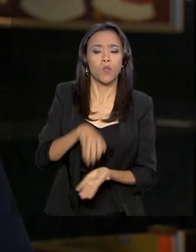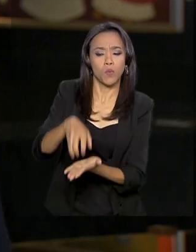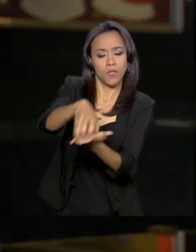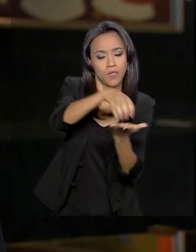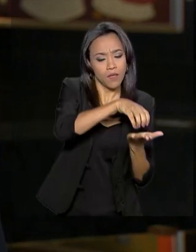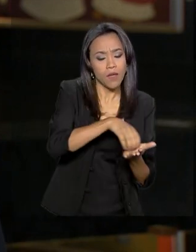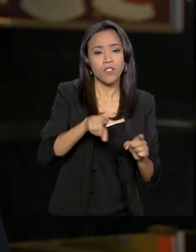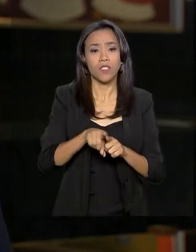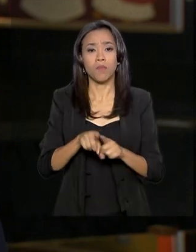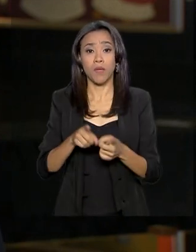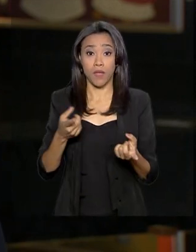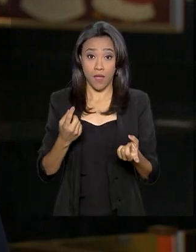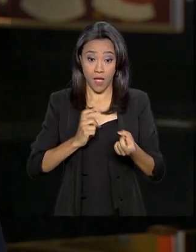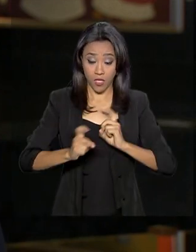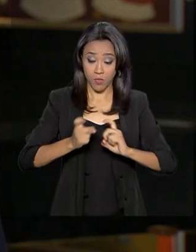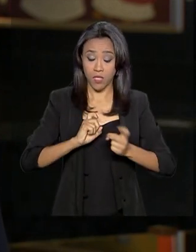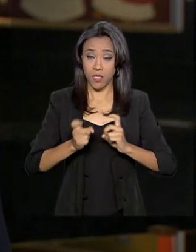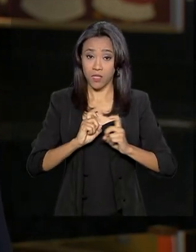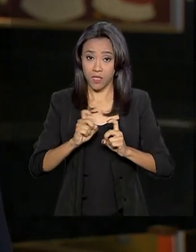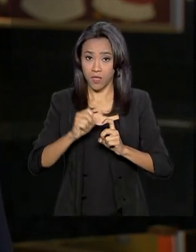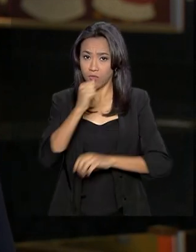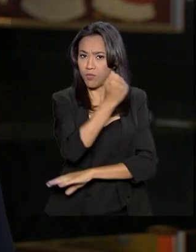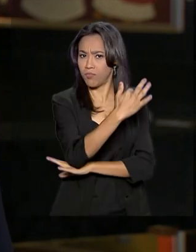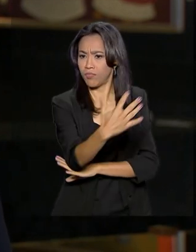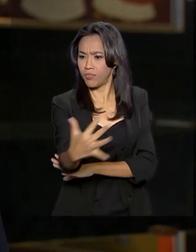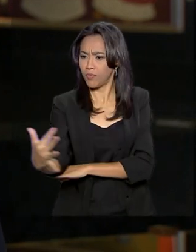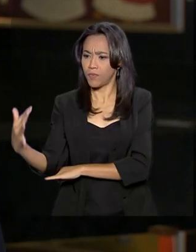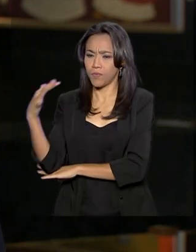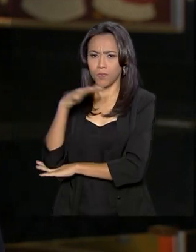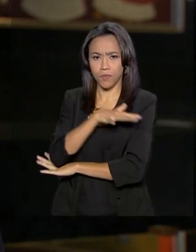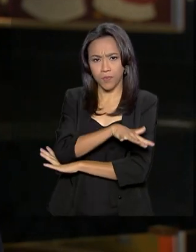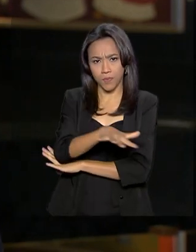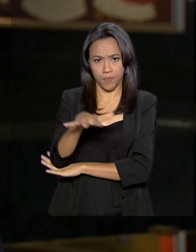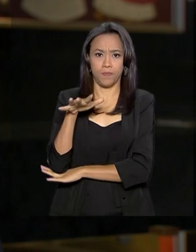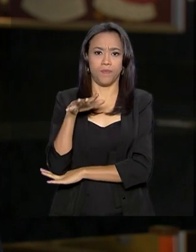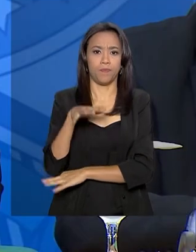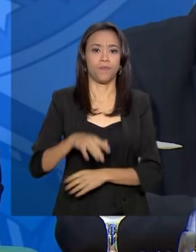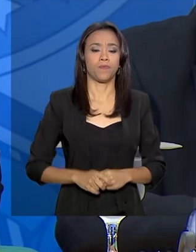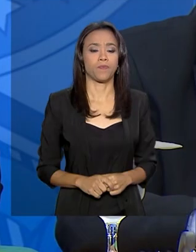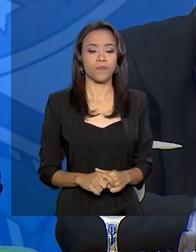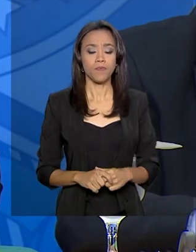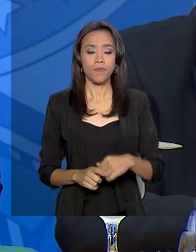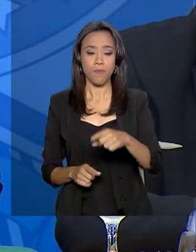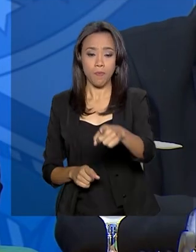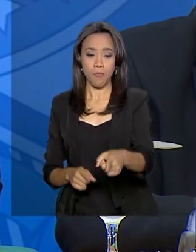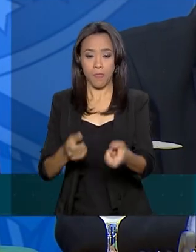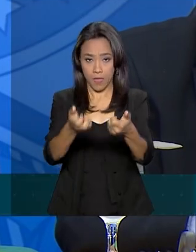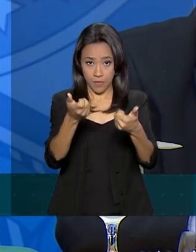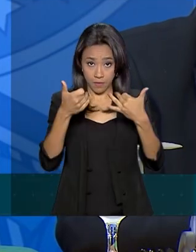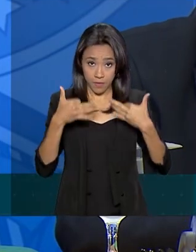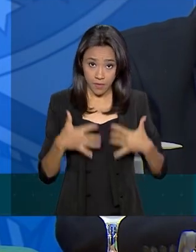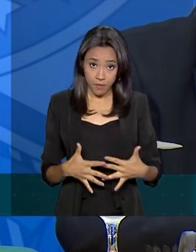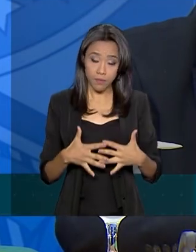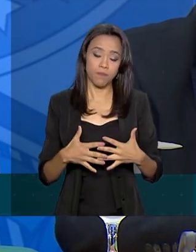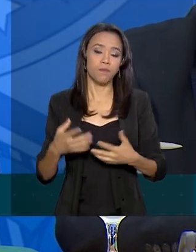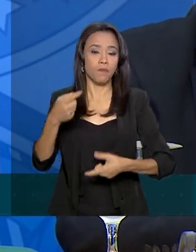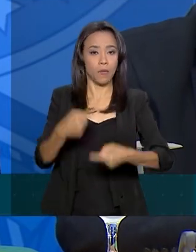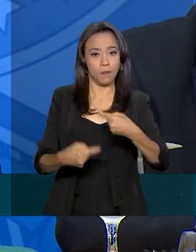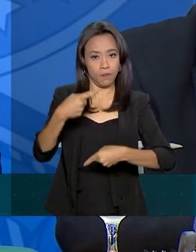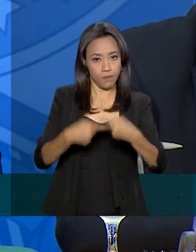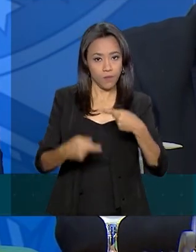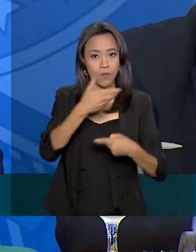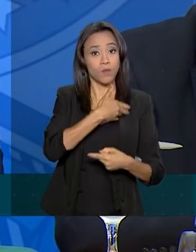nacionais, como o do Iguaçu, de Jericoacoara e dos Lençóis Maranhenses. A política do governo